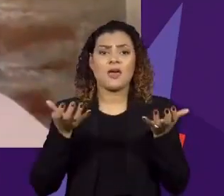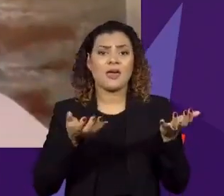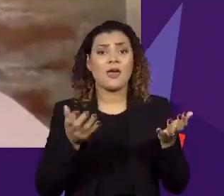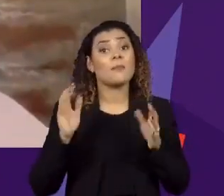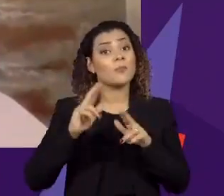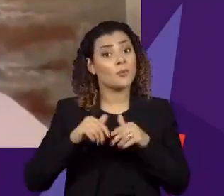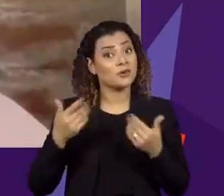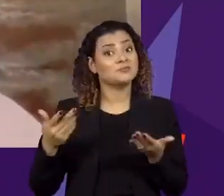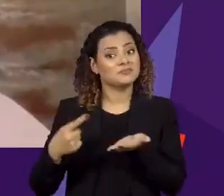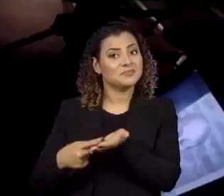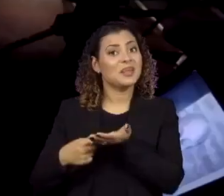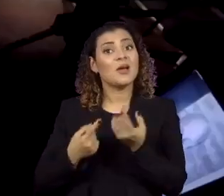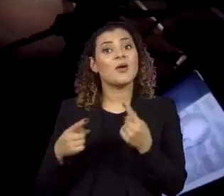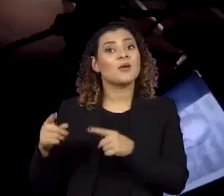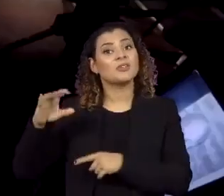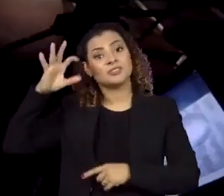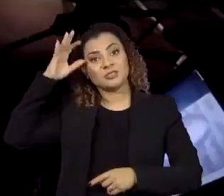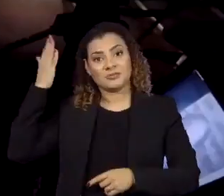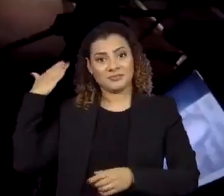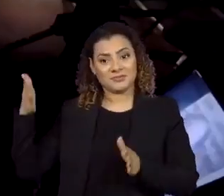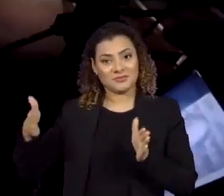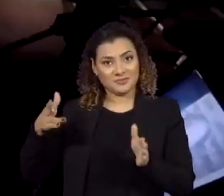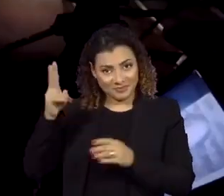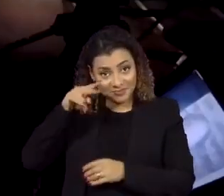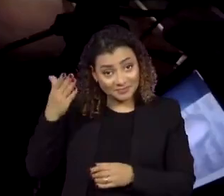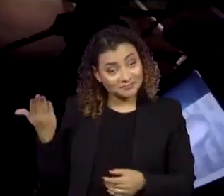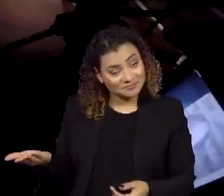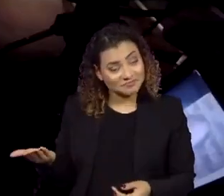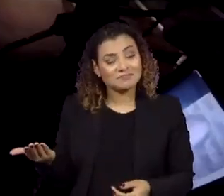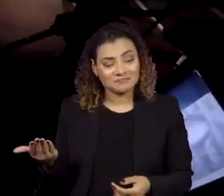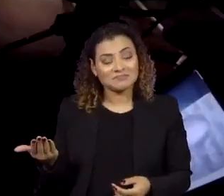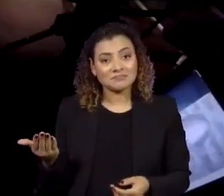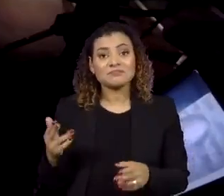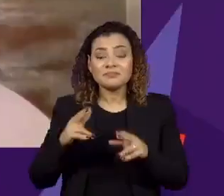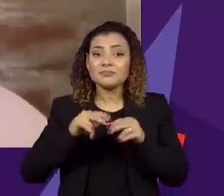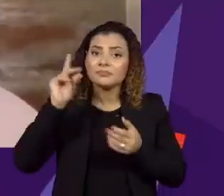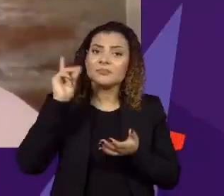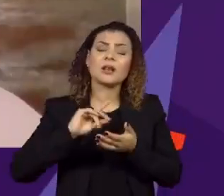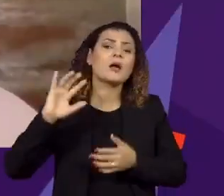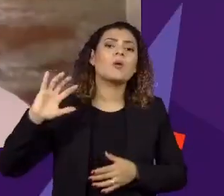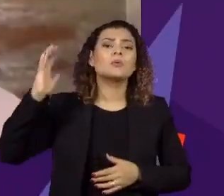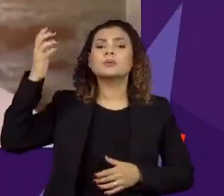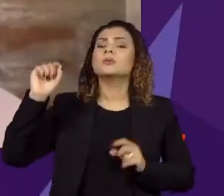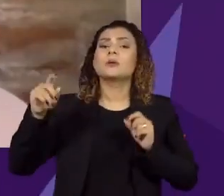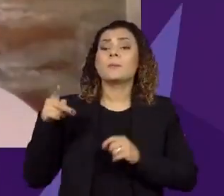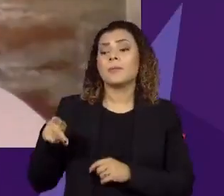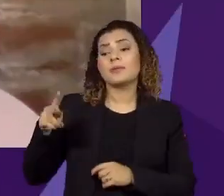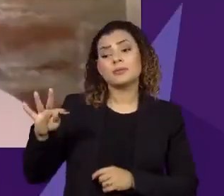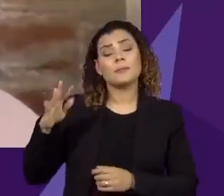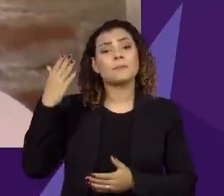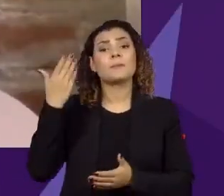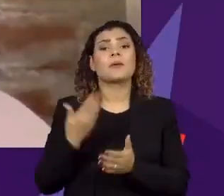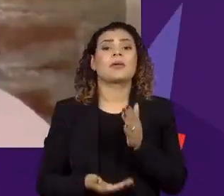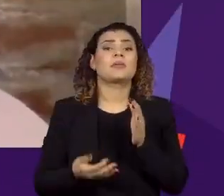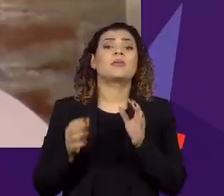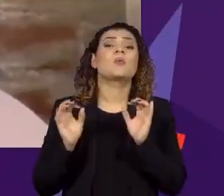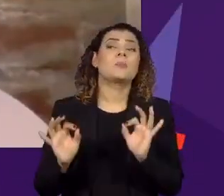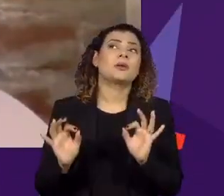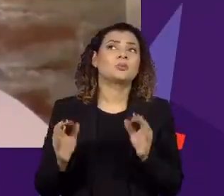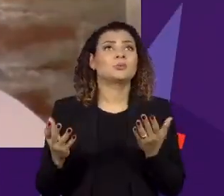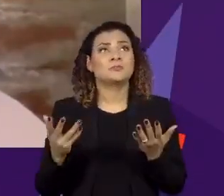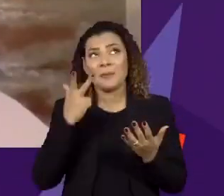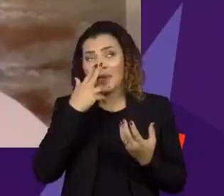que foi feito contra a Dilma. Então, o que eu acho que sucedeu foi que o PT perdeu de vista,